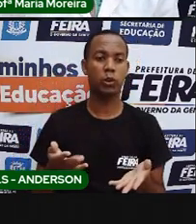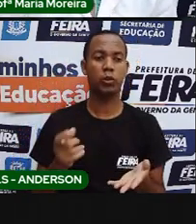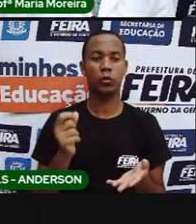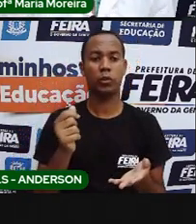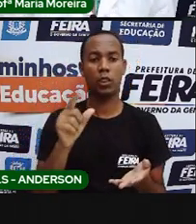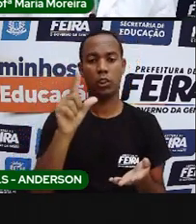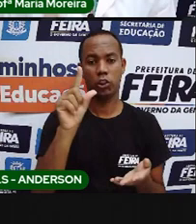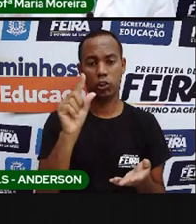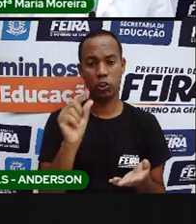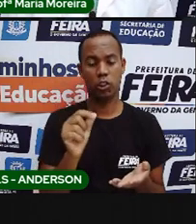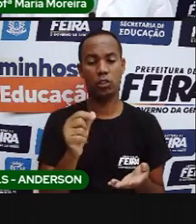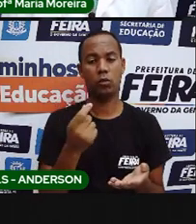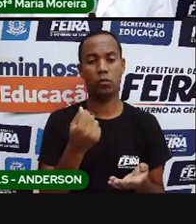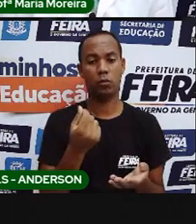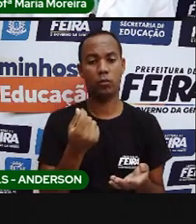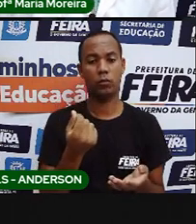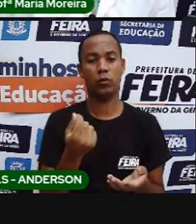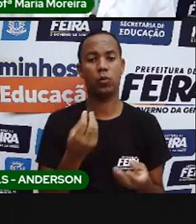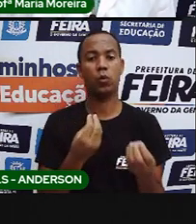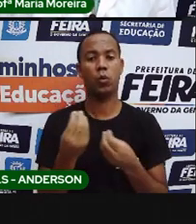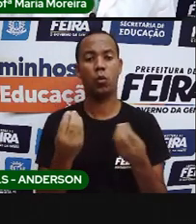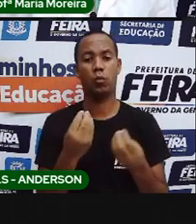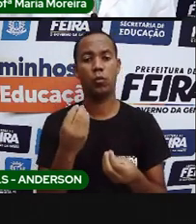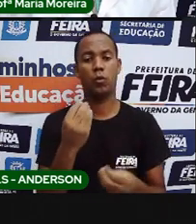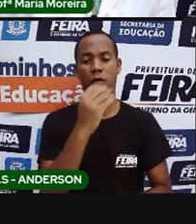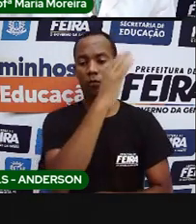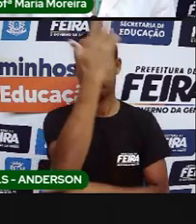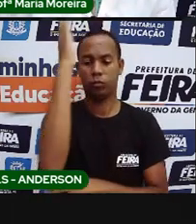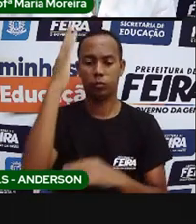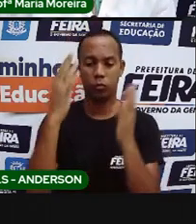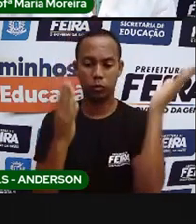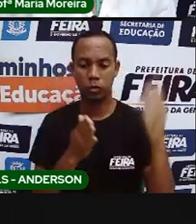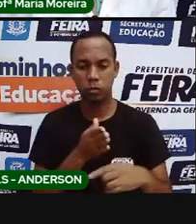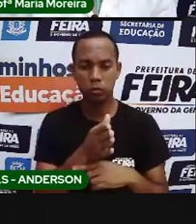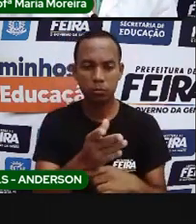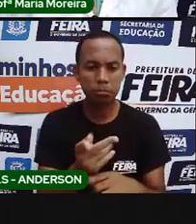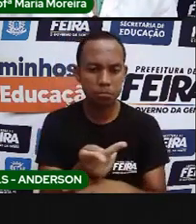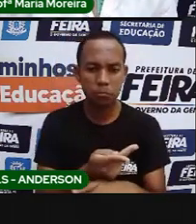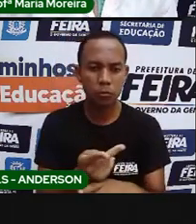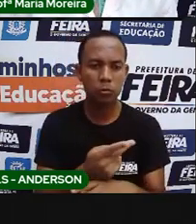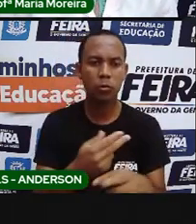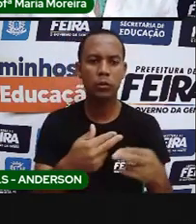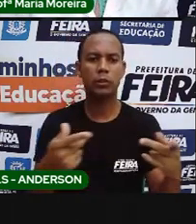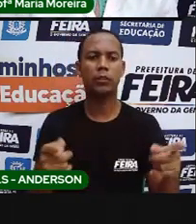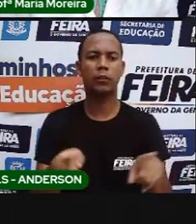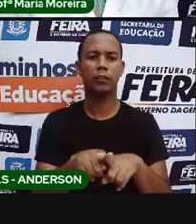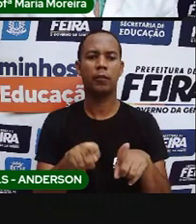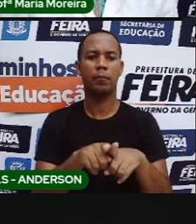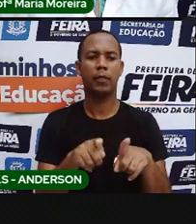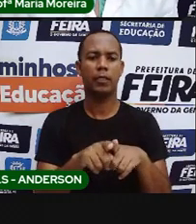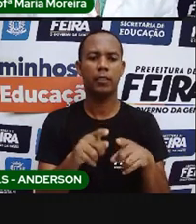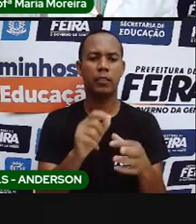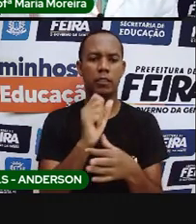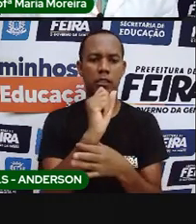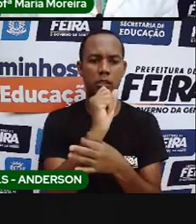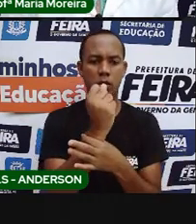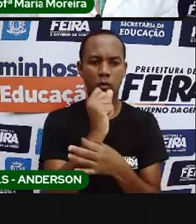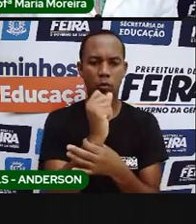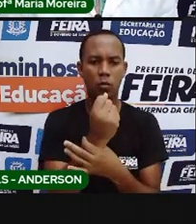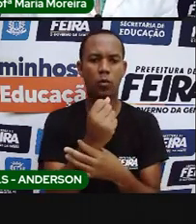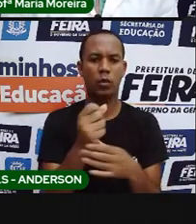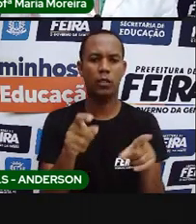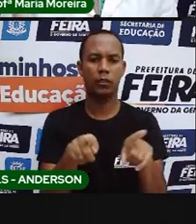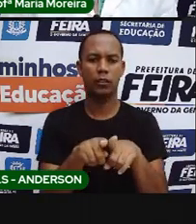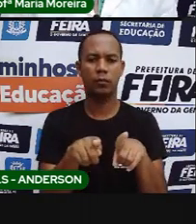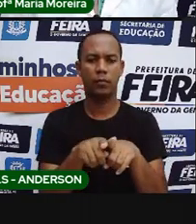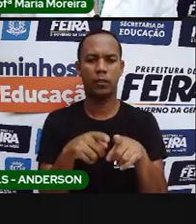conseguem tirar o quê? Os meios de unidade à natureza. É segura, né? Na medida do possível. Ele fala de variação